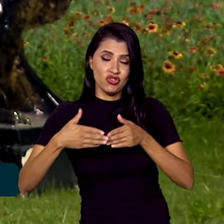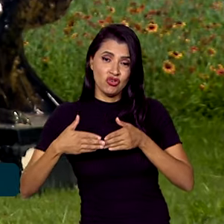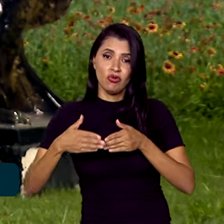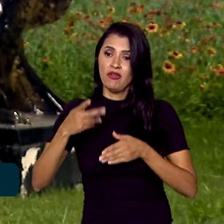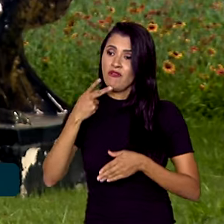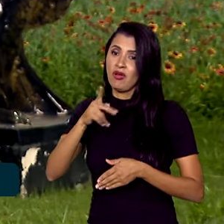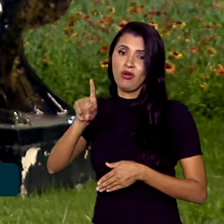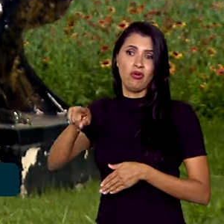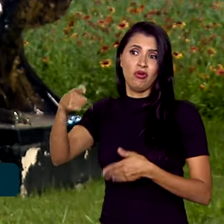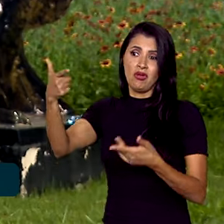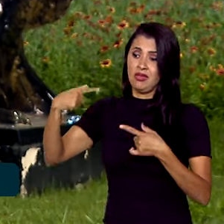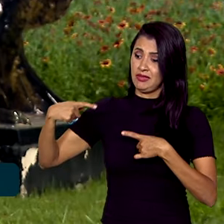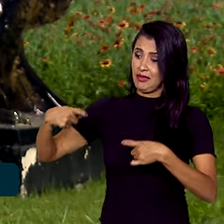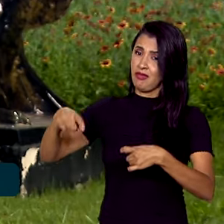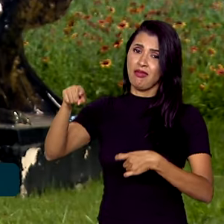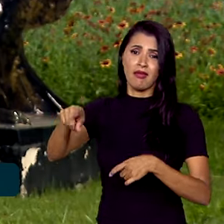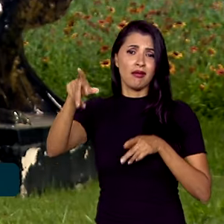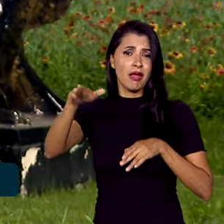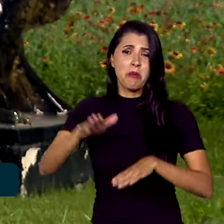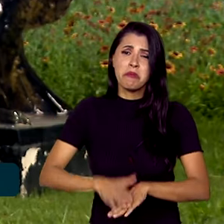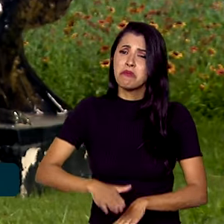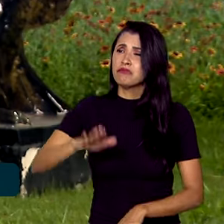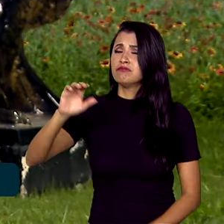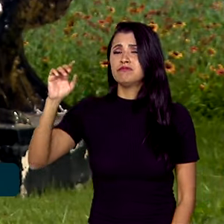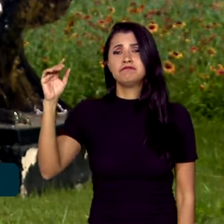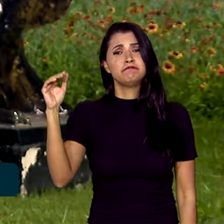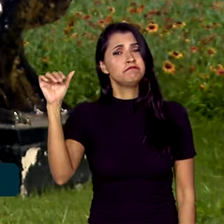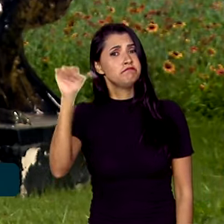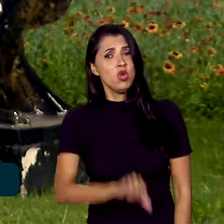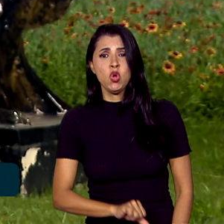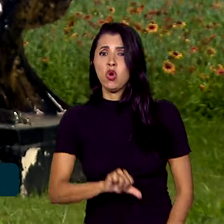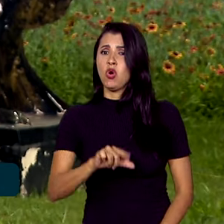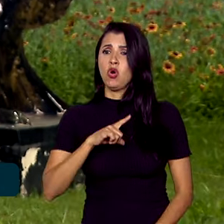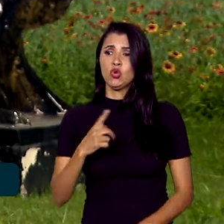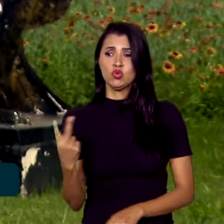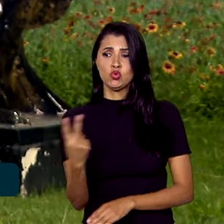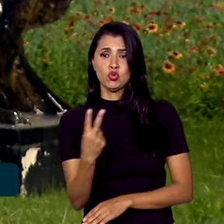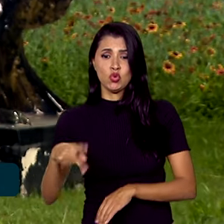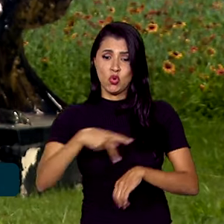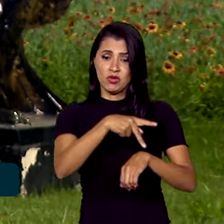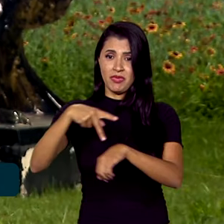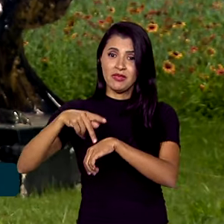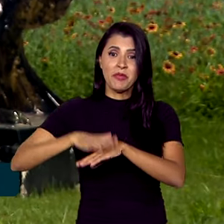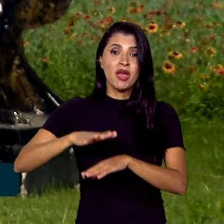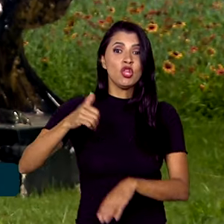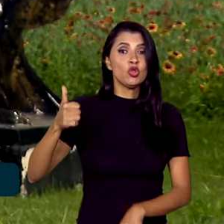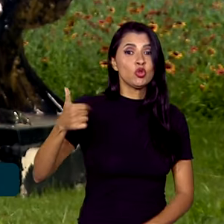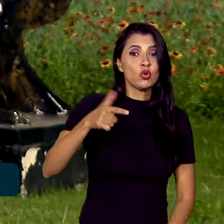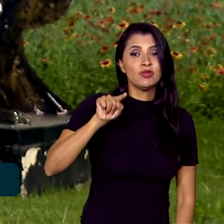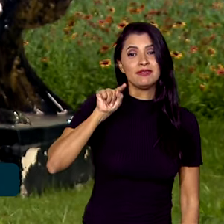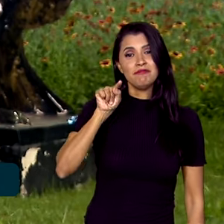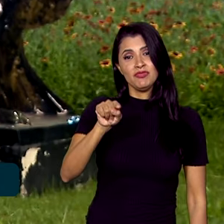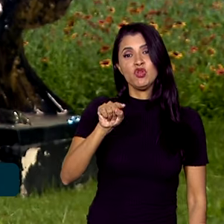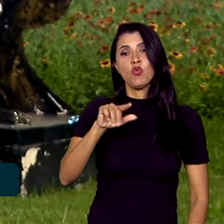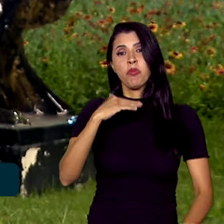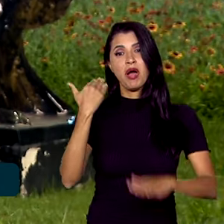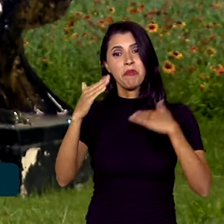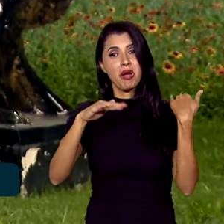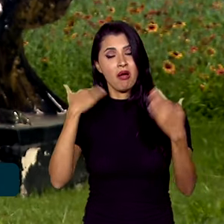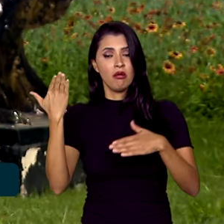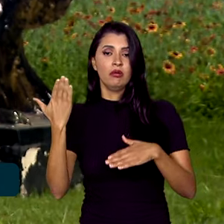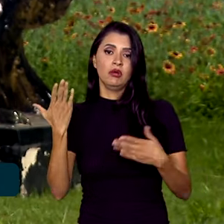conflito, que já é considerado um dos mais mortais entre os dois países, com mais de 12 mil mortes. Por isso, a